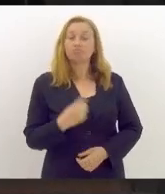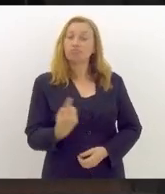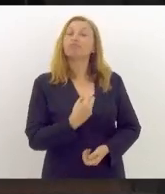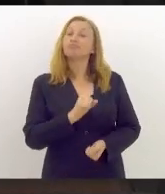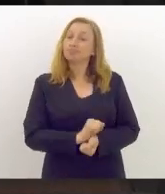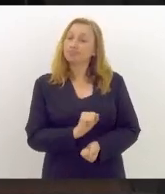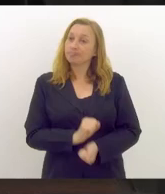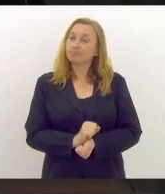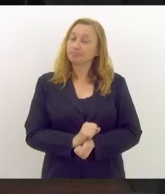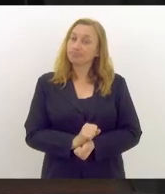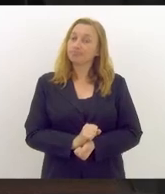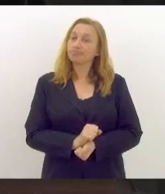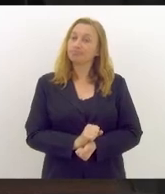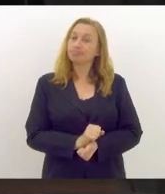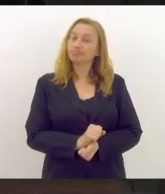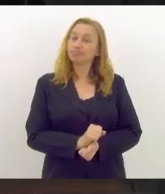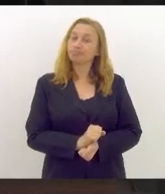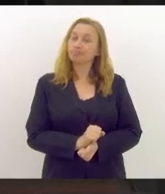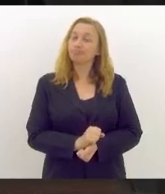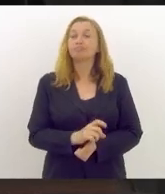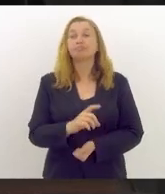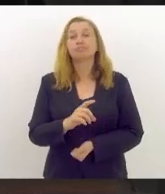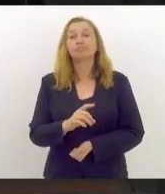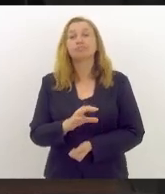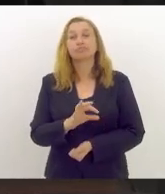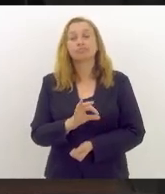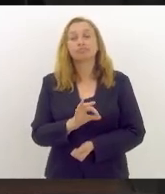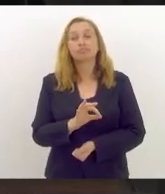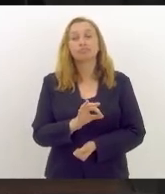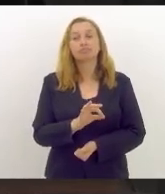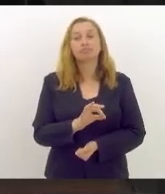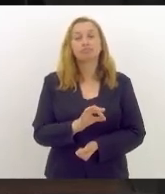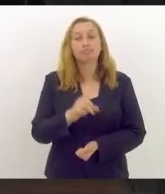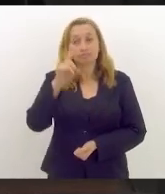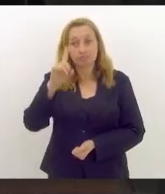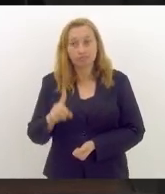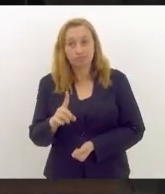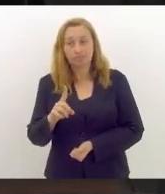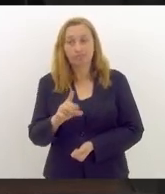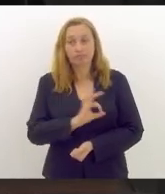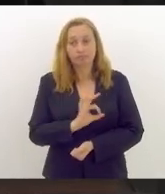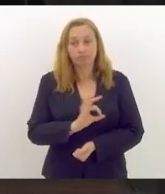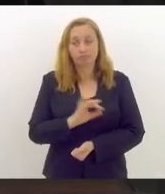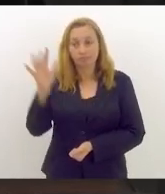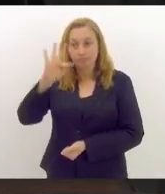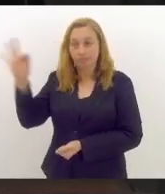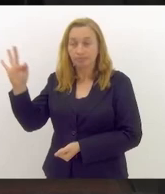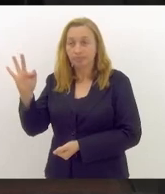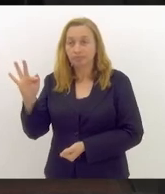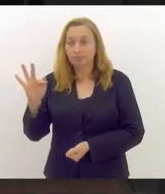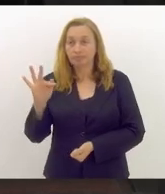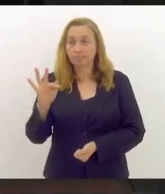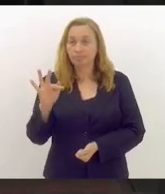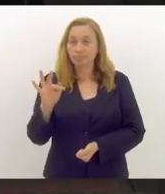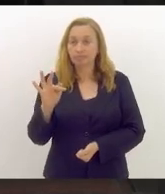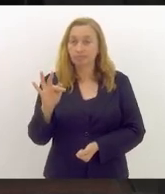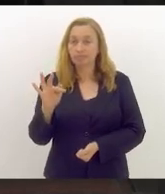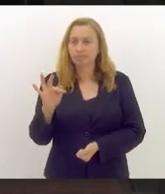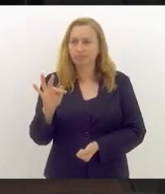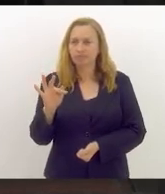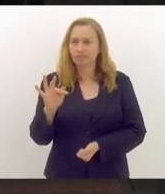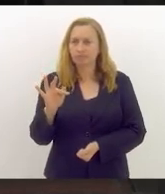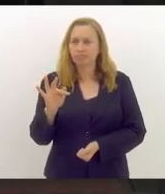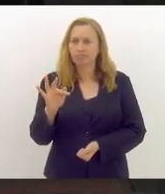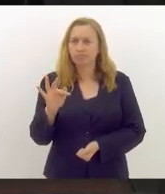de um dirigente da polícia rodoviária federal que se recusa a cumprir decisões que emanam do